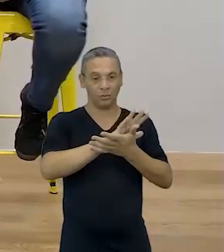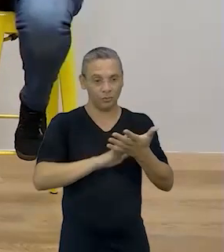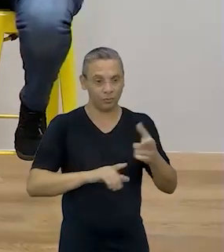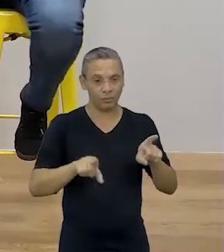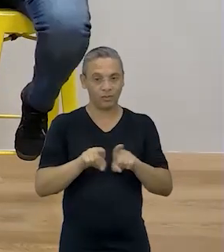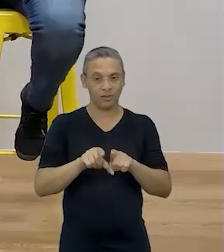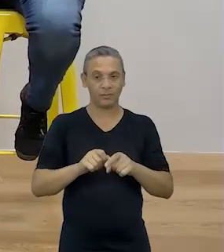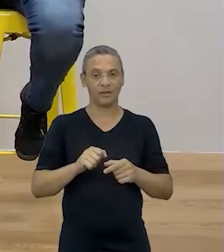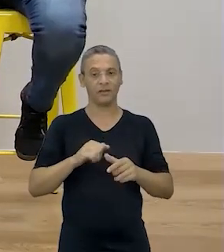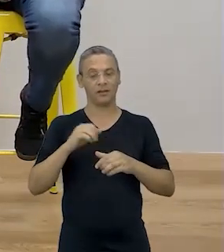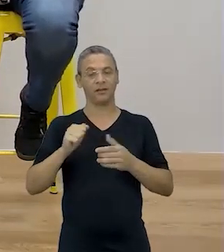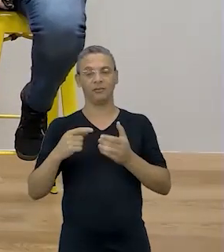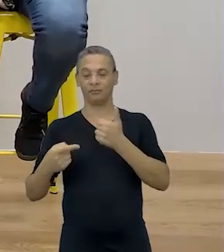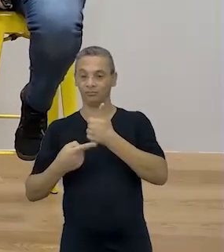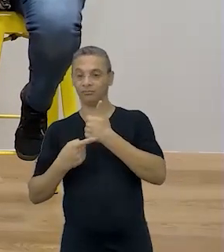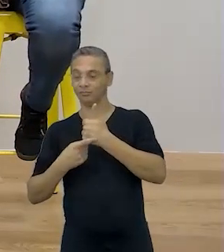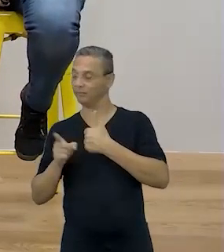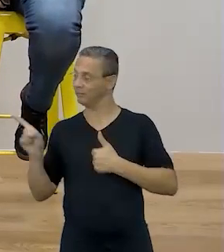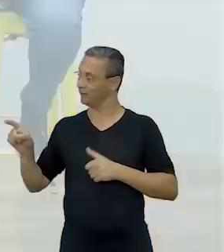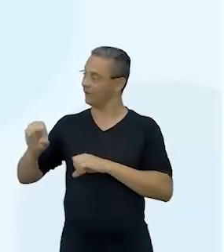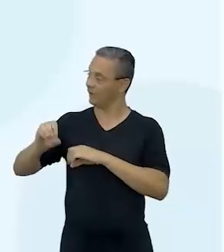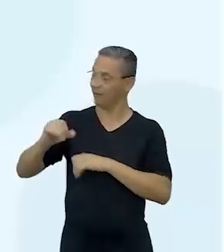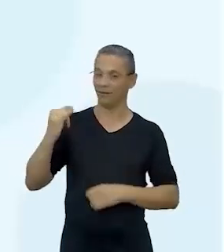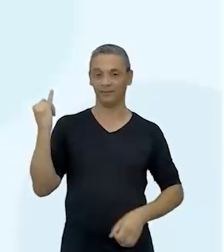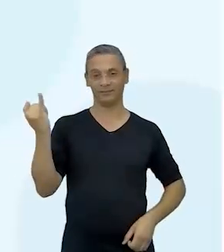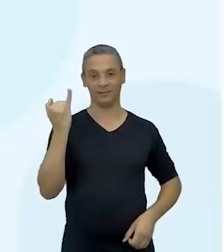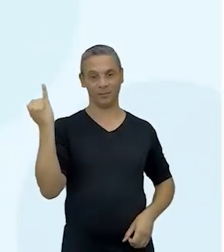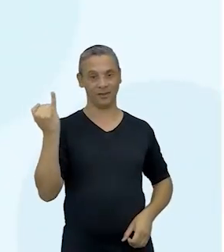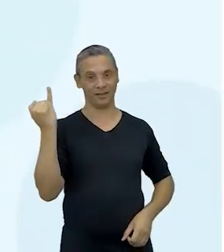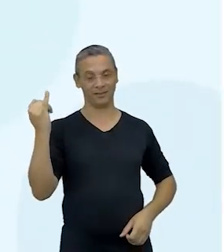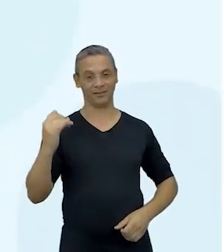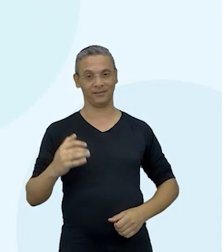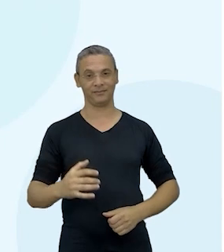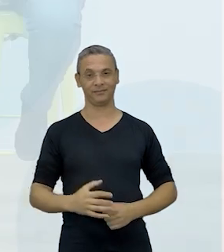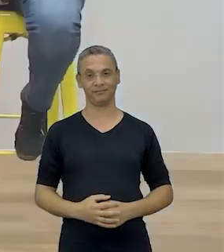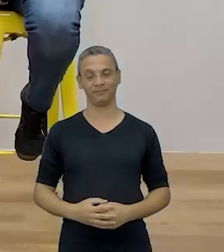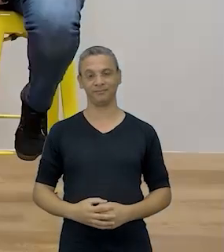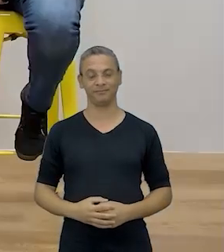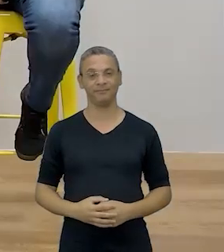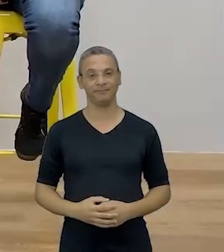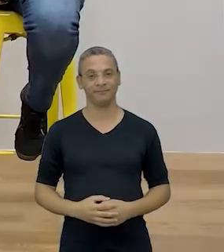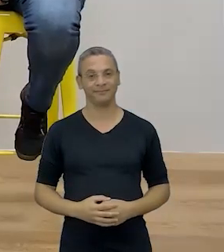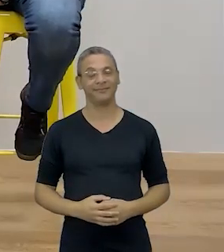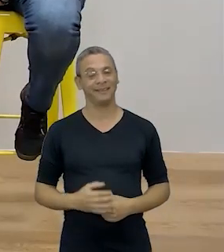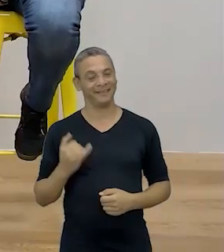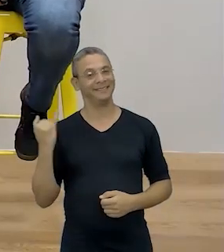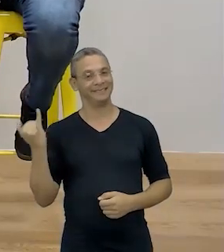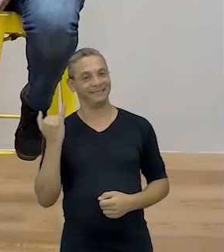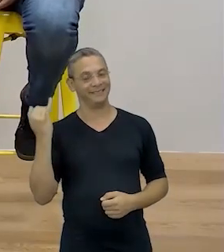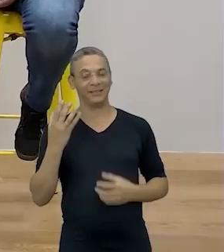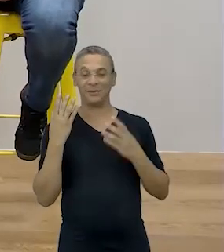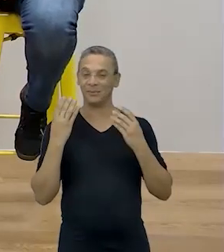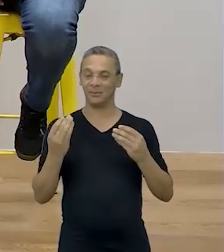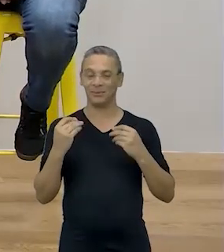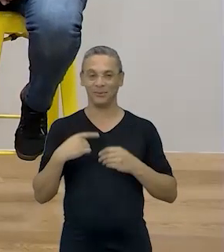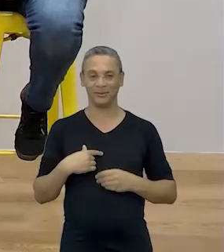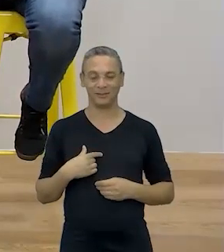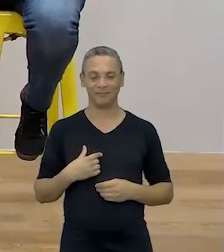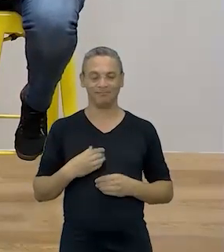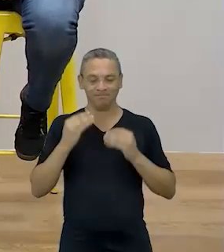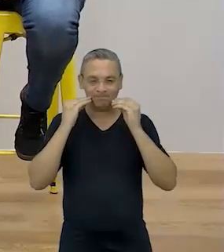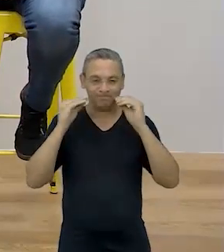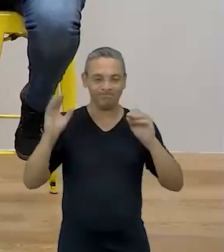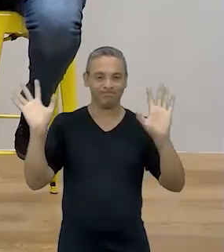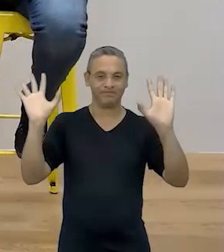de fazer a tarefa e avaliar a nossa aula, porque é muito importantíssimo. Muito importantíssimo é boa, né? É muito importante, tá? Um cheiro para